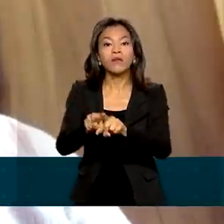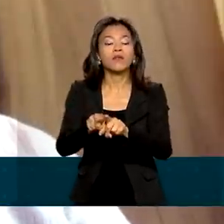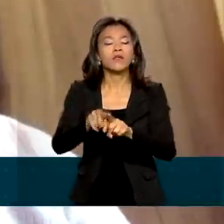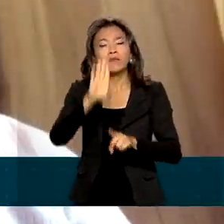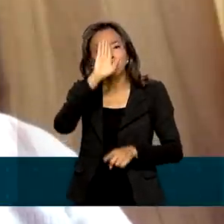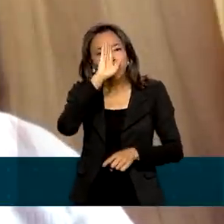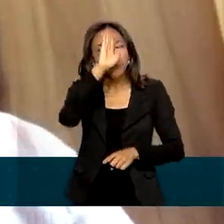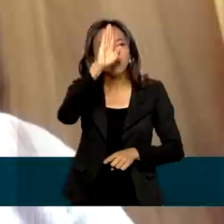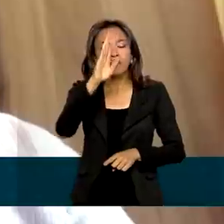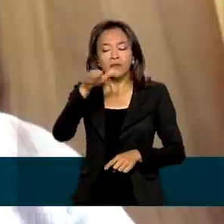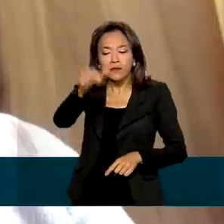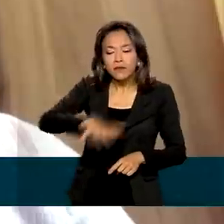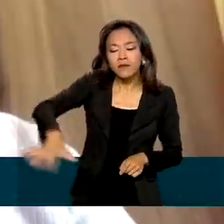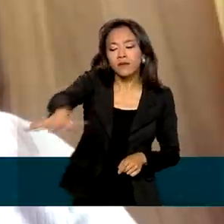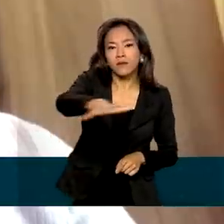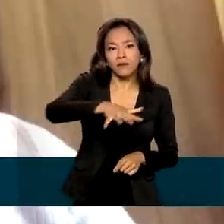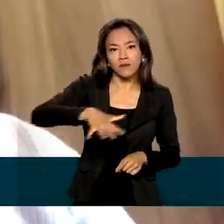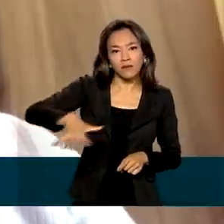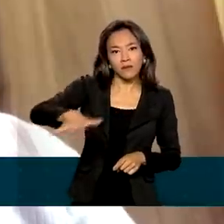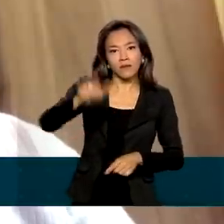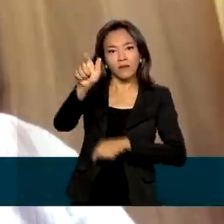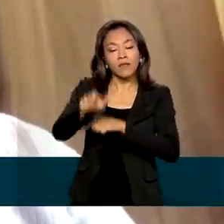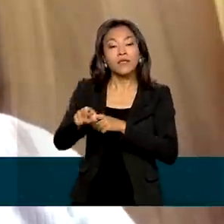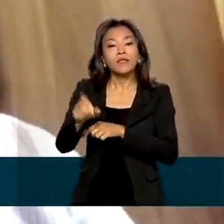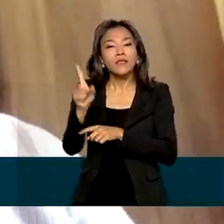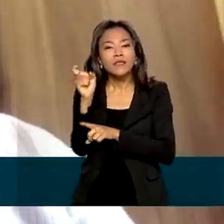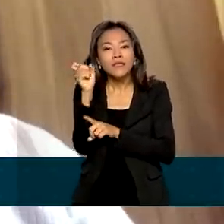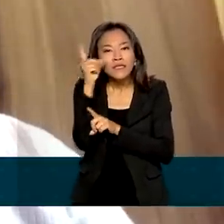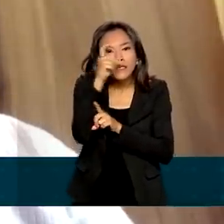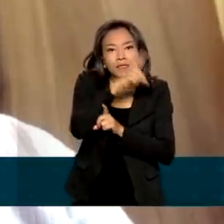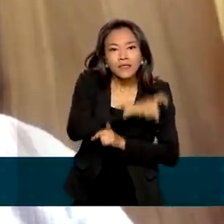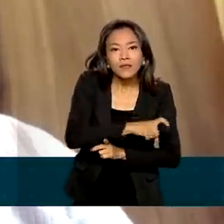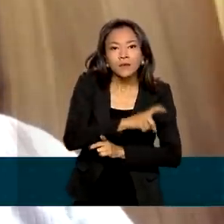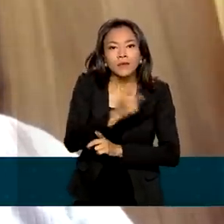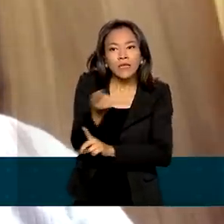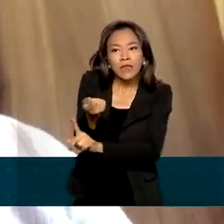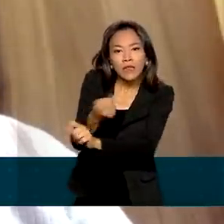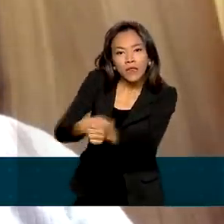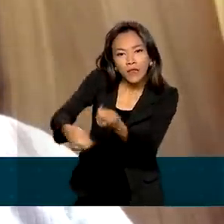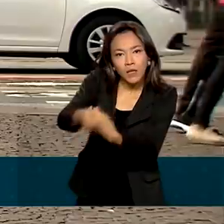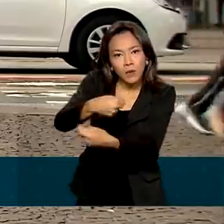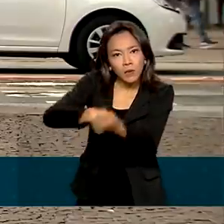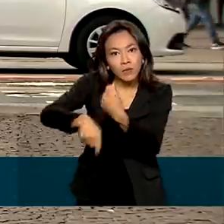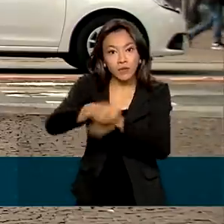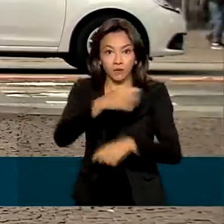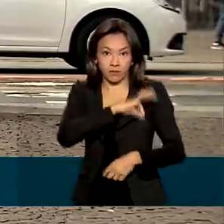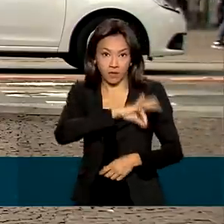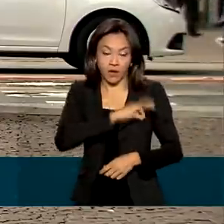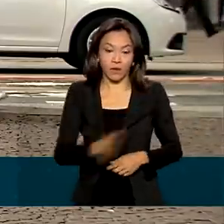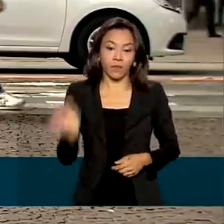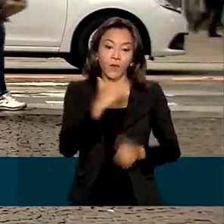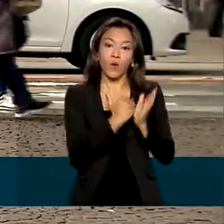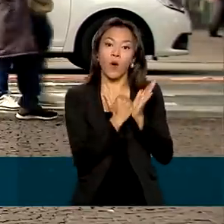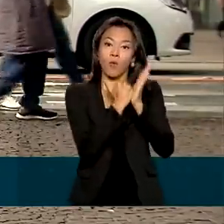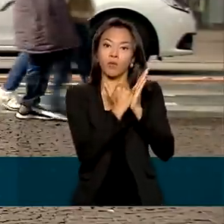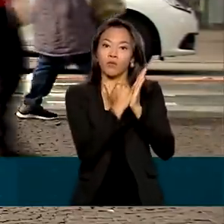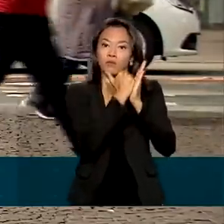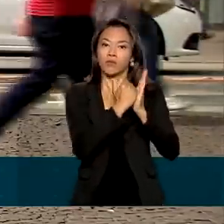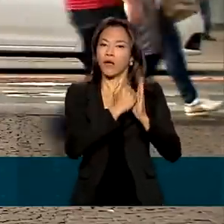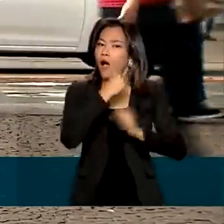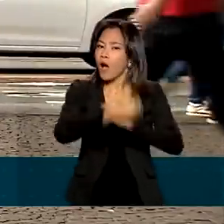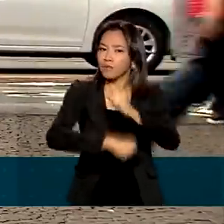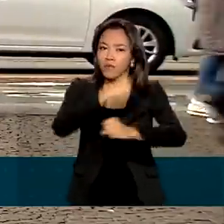categorias que têm dificuldade em negociar o salário. O reajuste anual atende ao que está